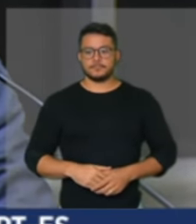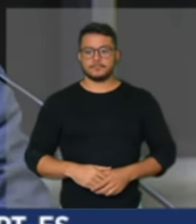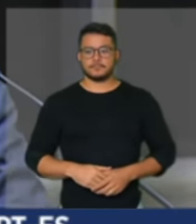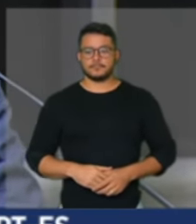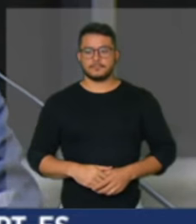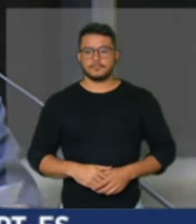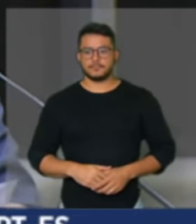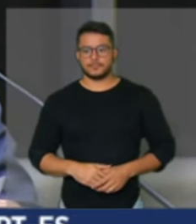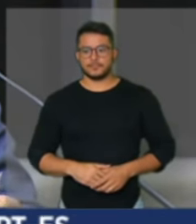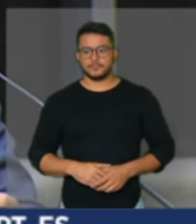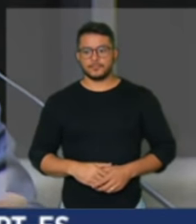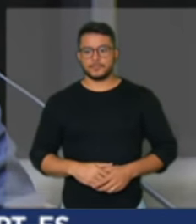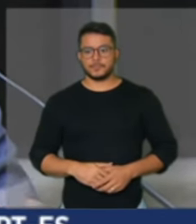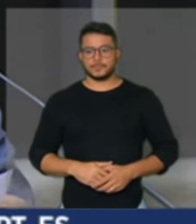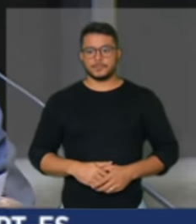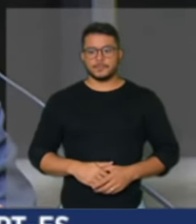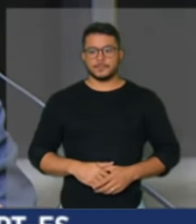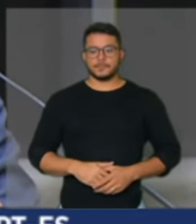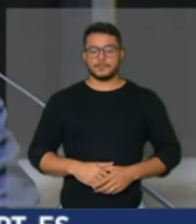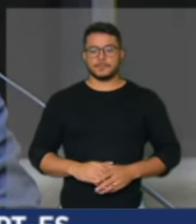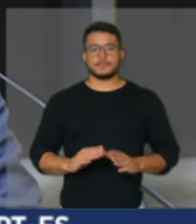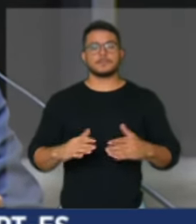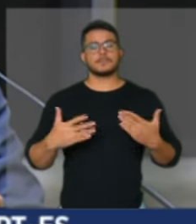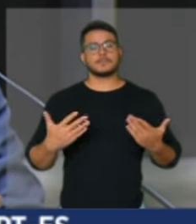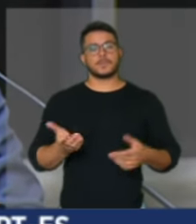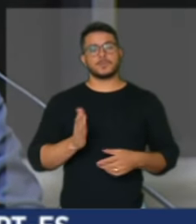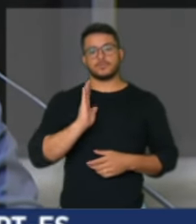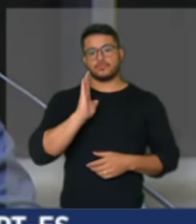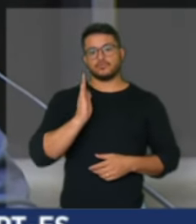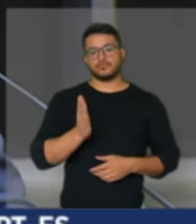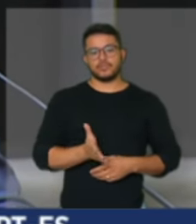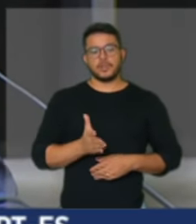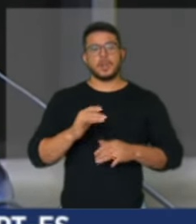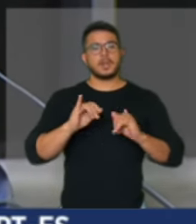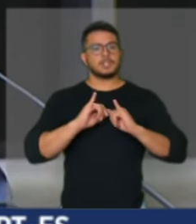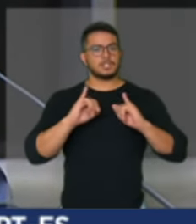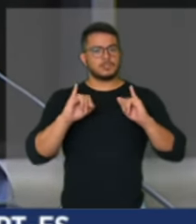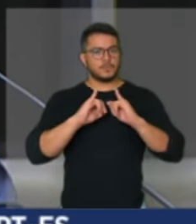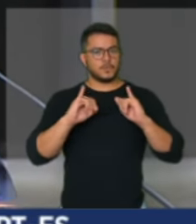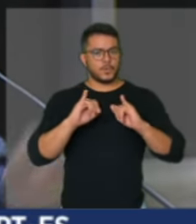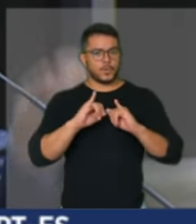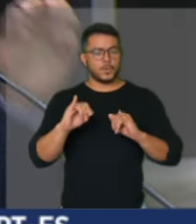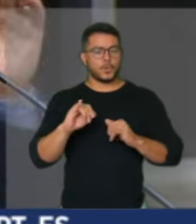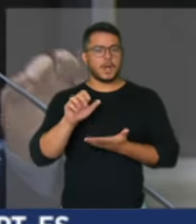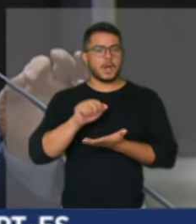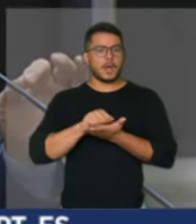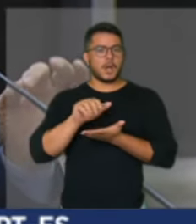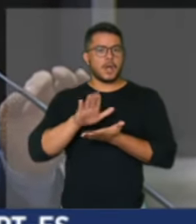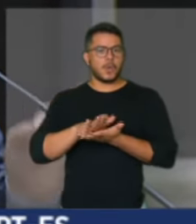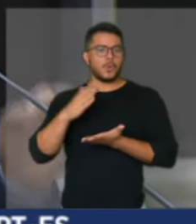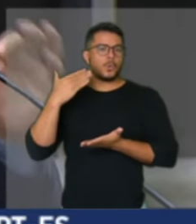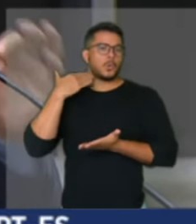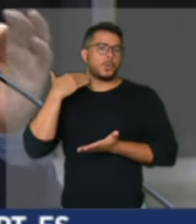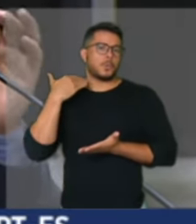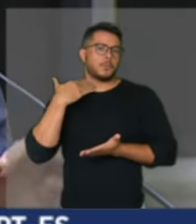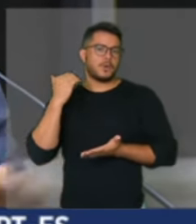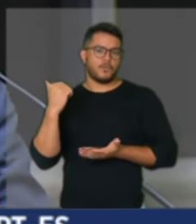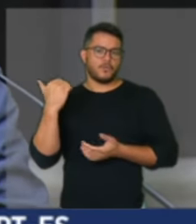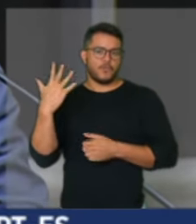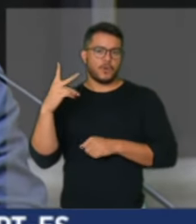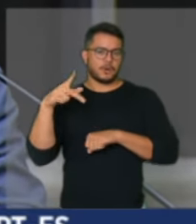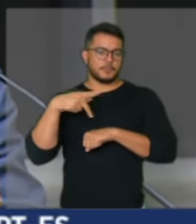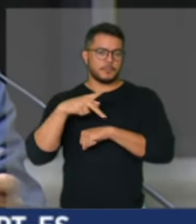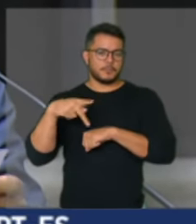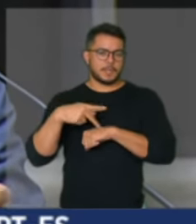divulgação das contas em paraísos fiscais de Paulo Guedes e também